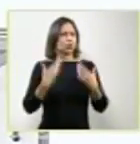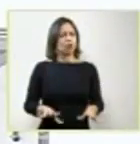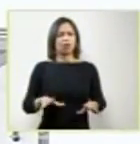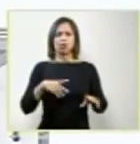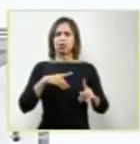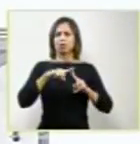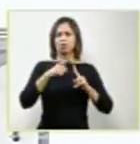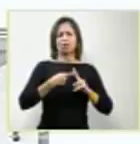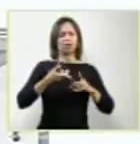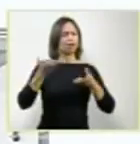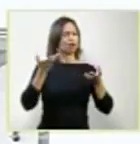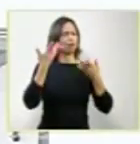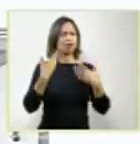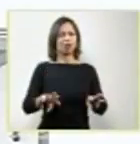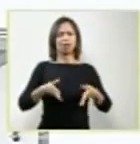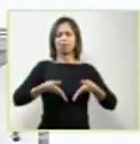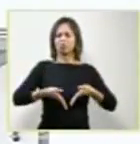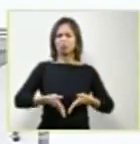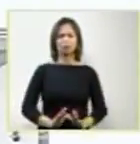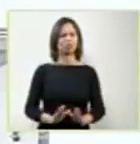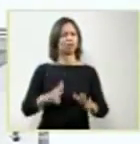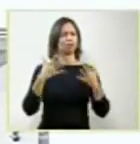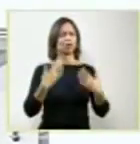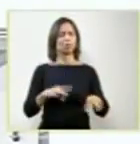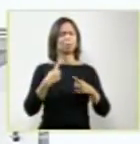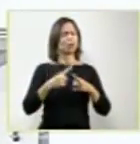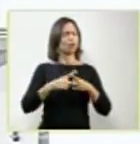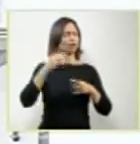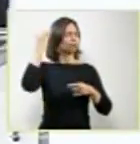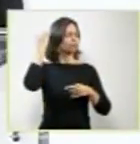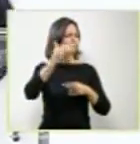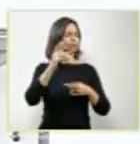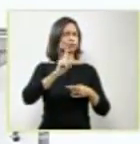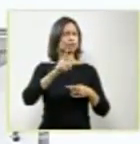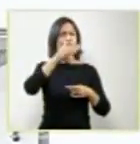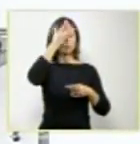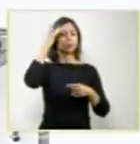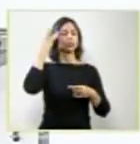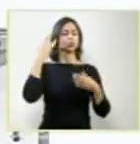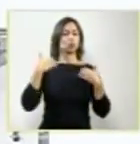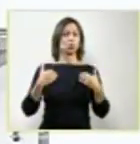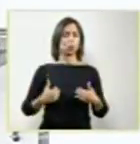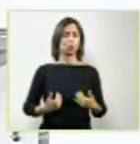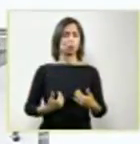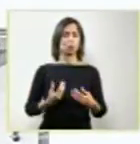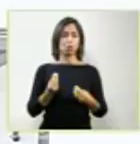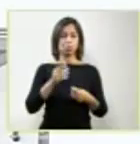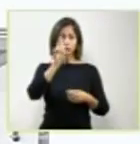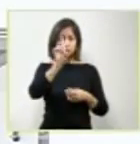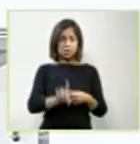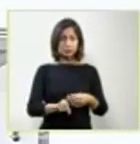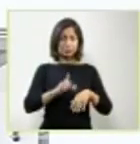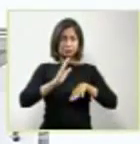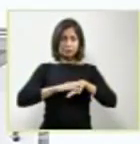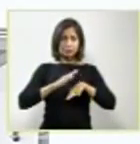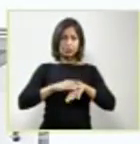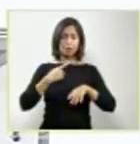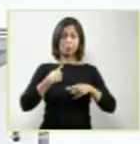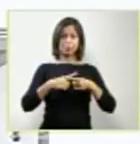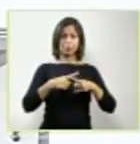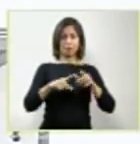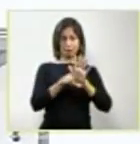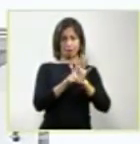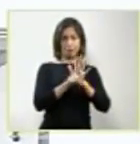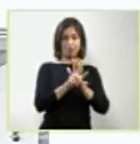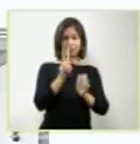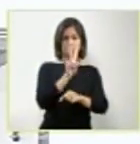ser, que não terá pensamento, não será pessoa humana como o direito, protege no